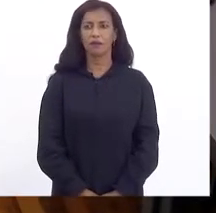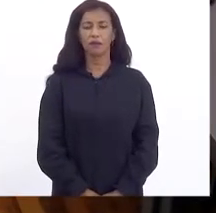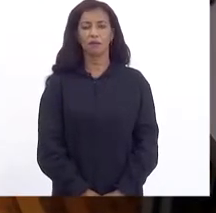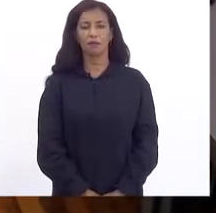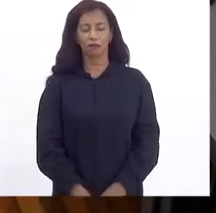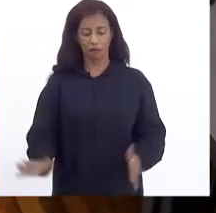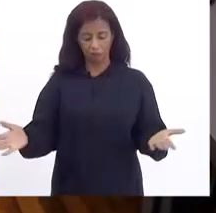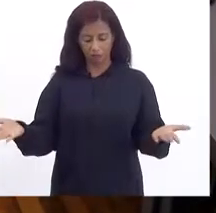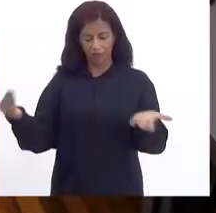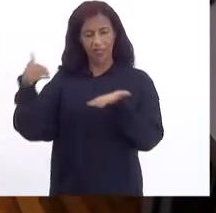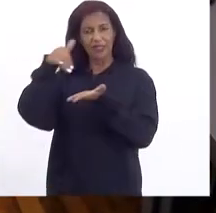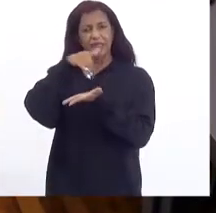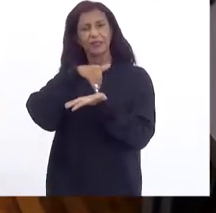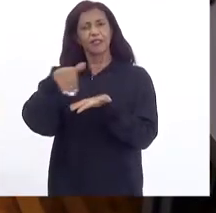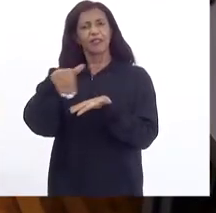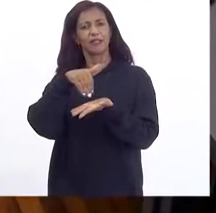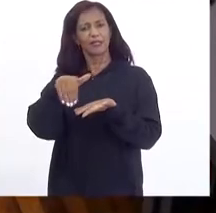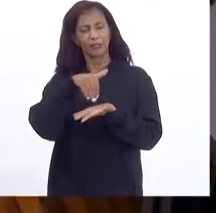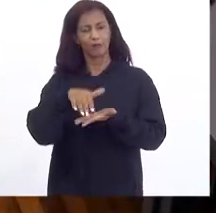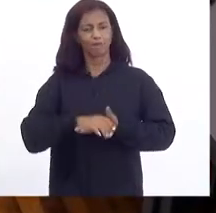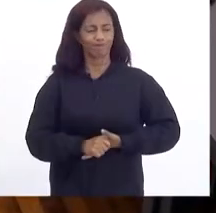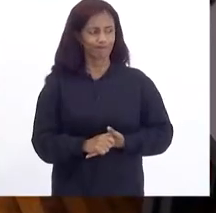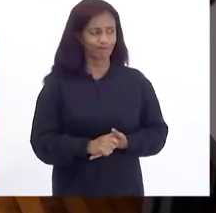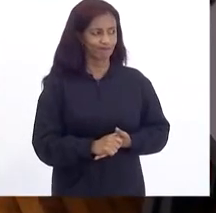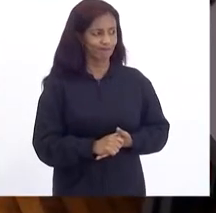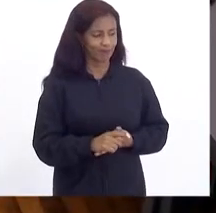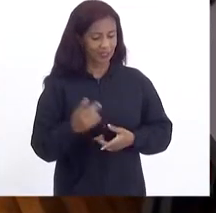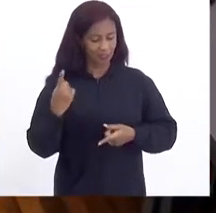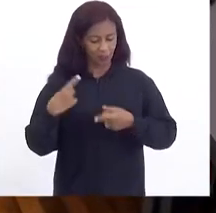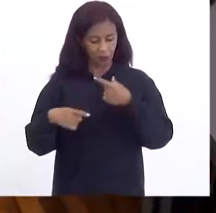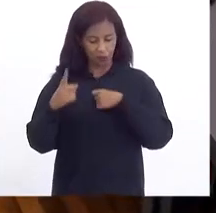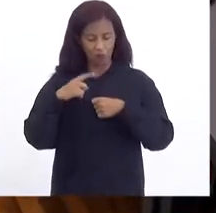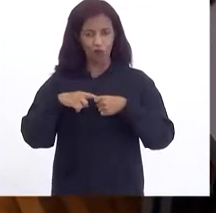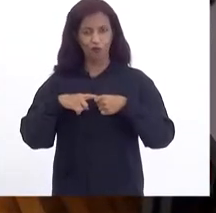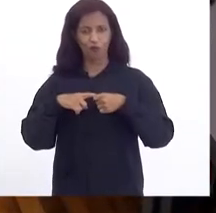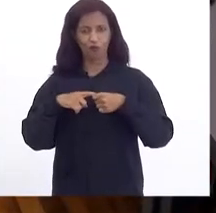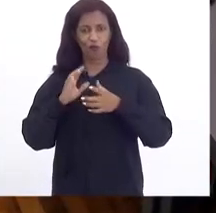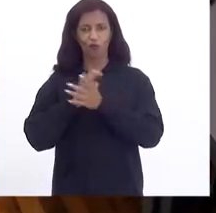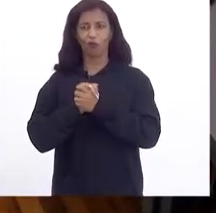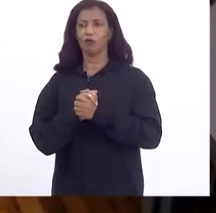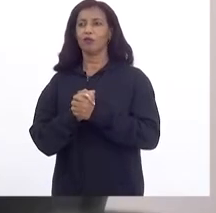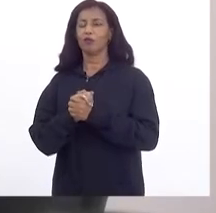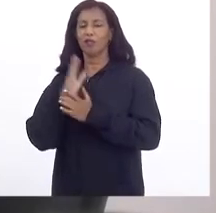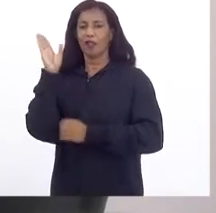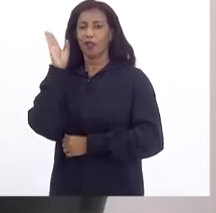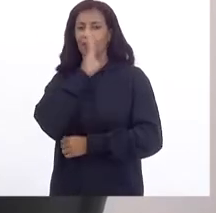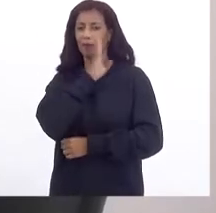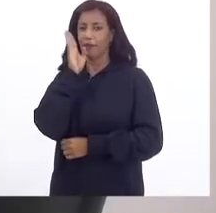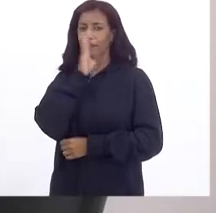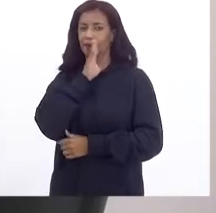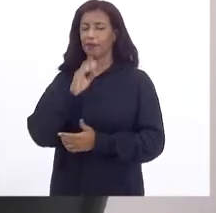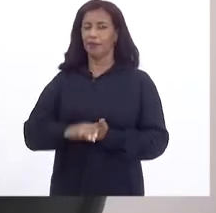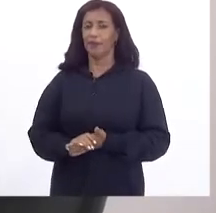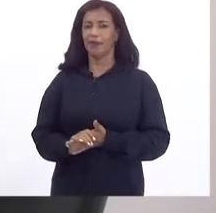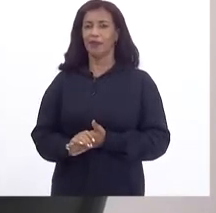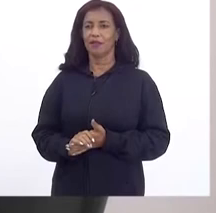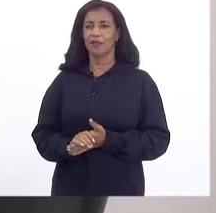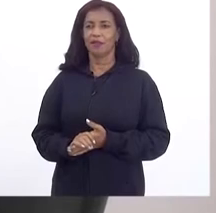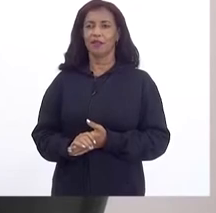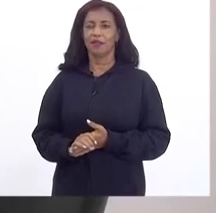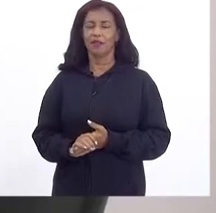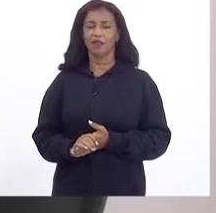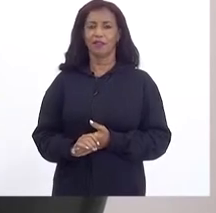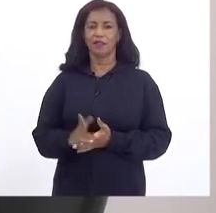Secretário Quero voltar A um tema Aqui rapidamente Que é sobre a questão Da